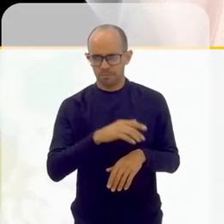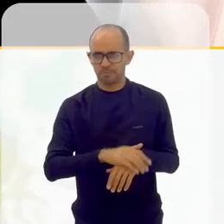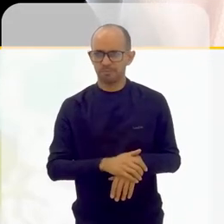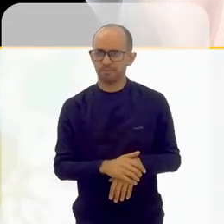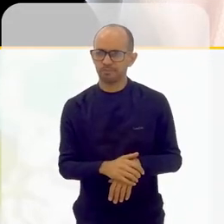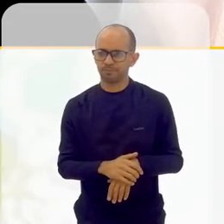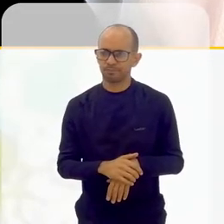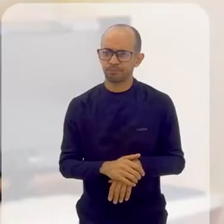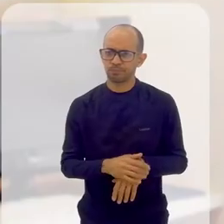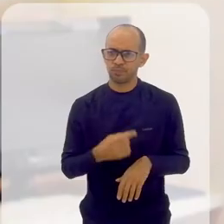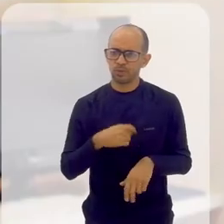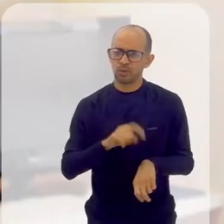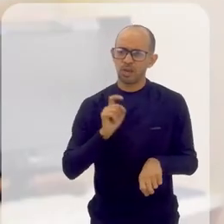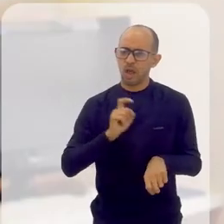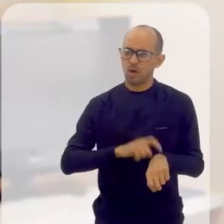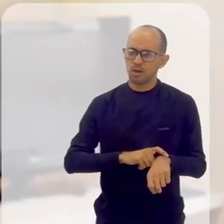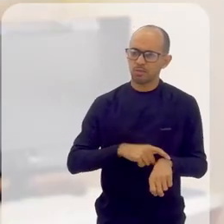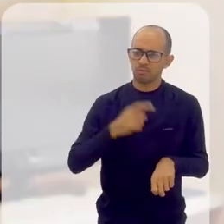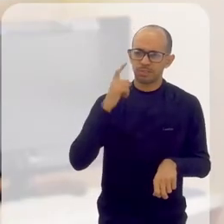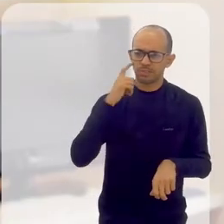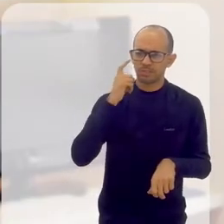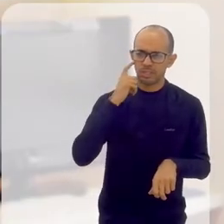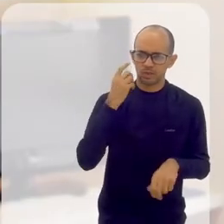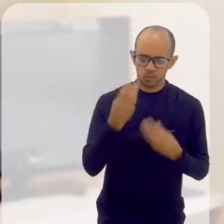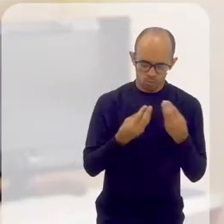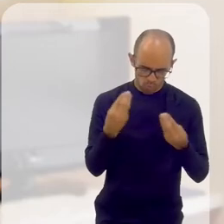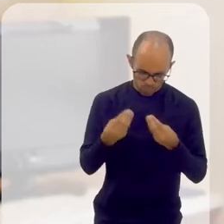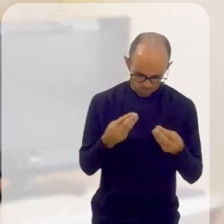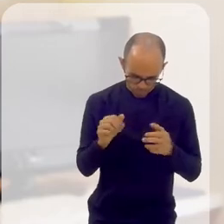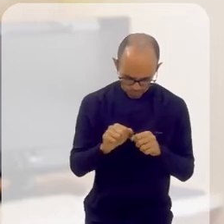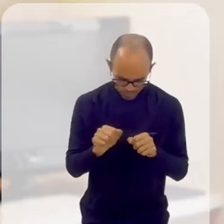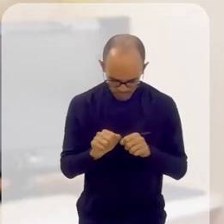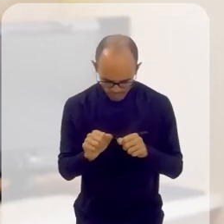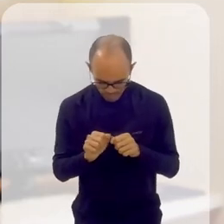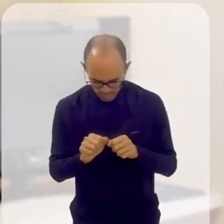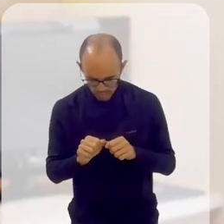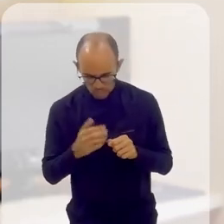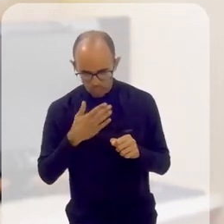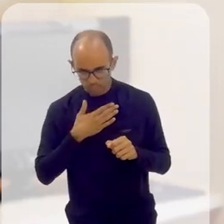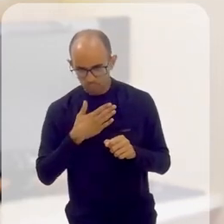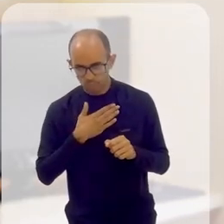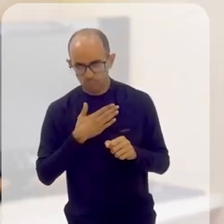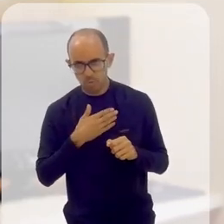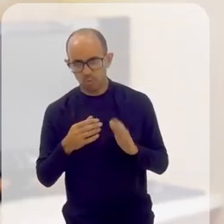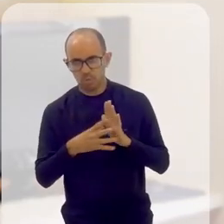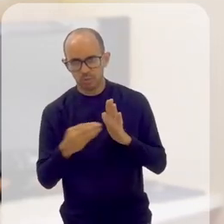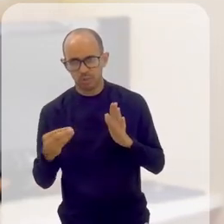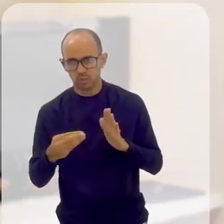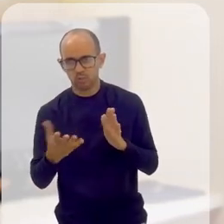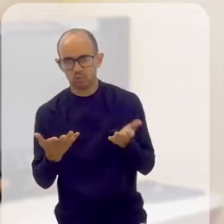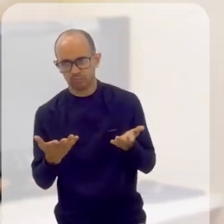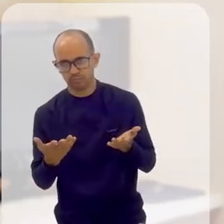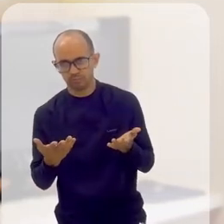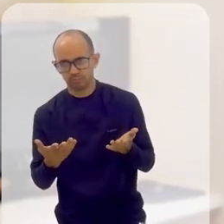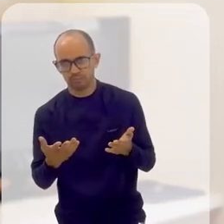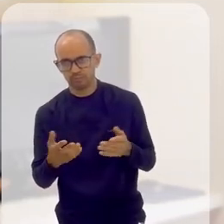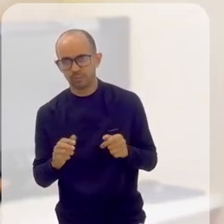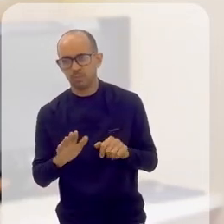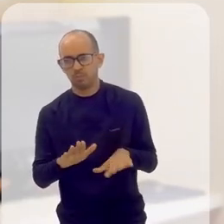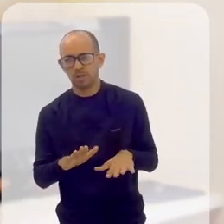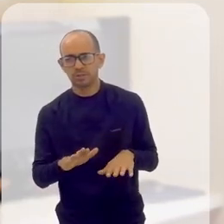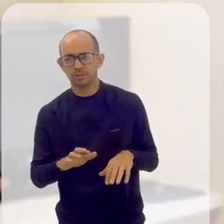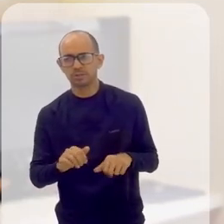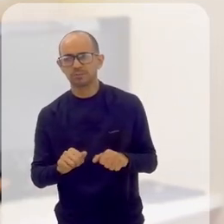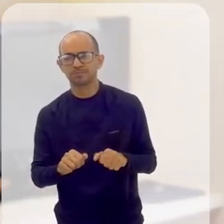direito? E eu, na hora, pensei assim, meu Deus, como é que eu vou fazer? Eu não lembro o nome dele. Mas, enfim,